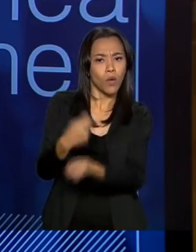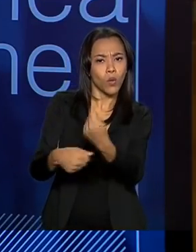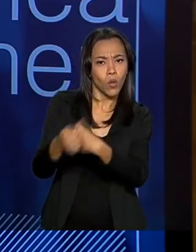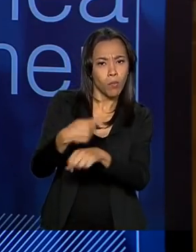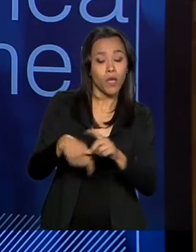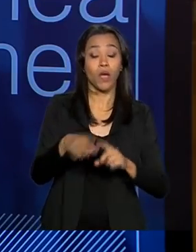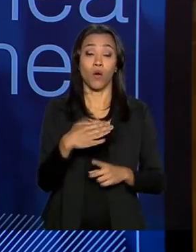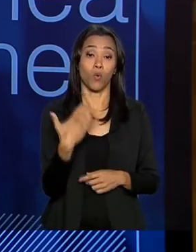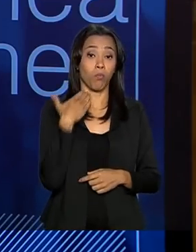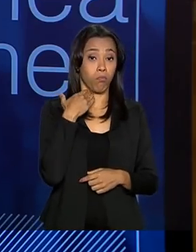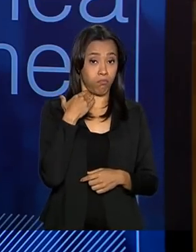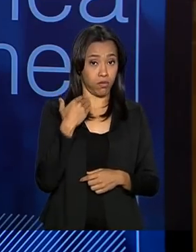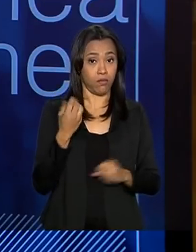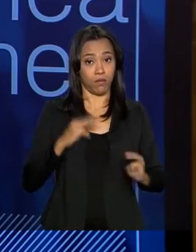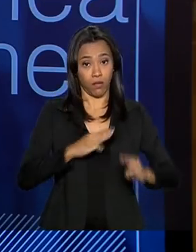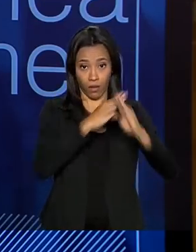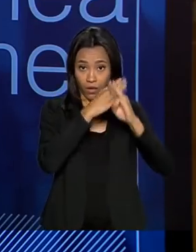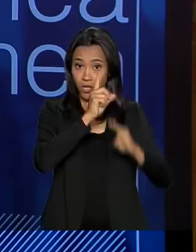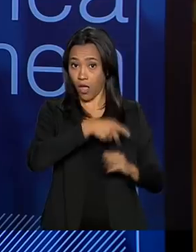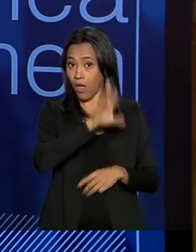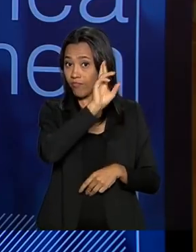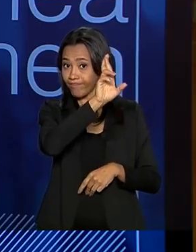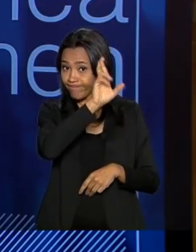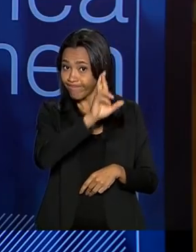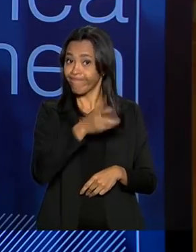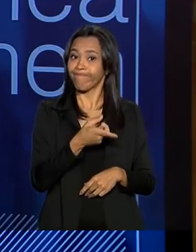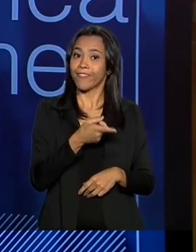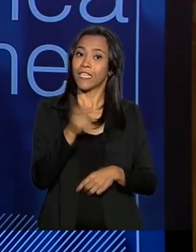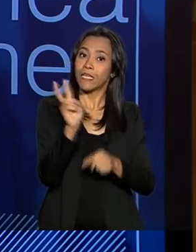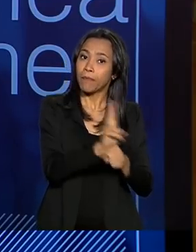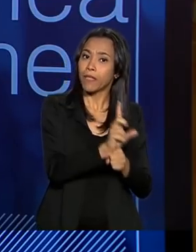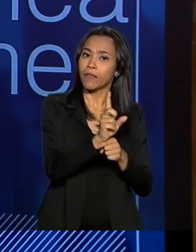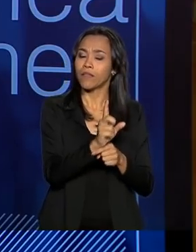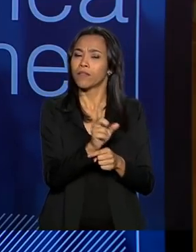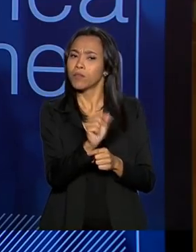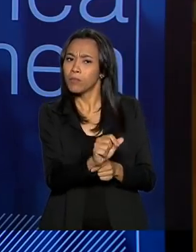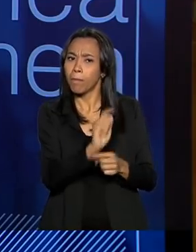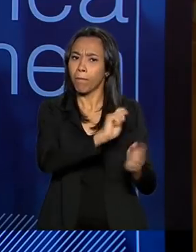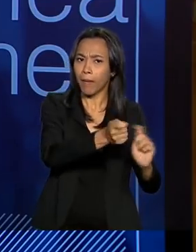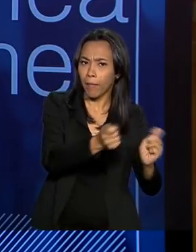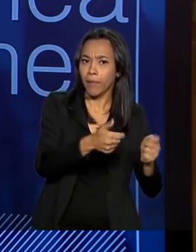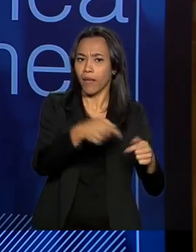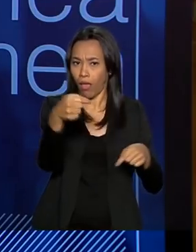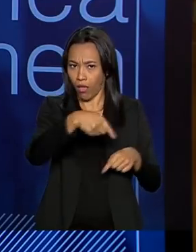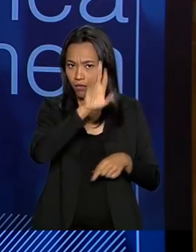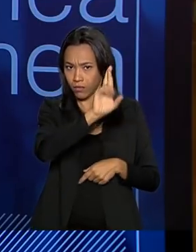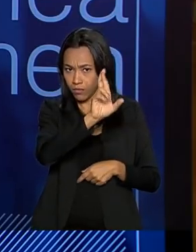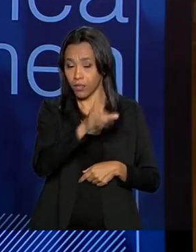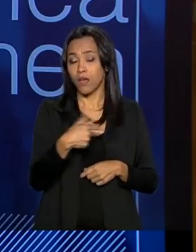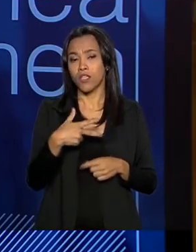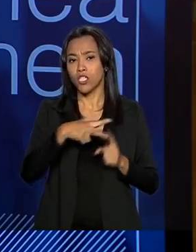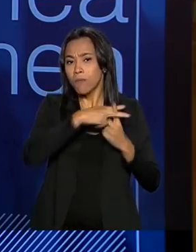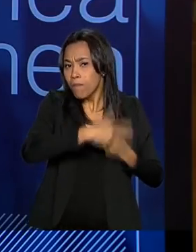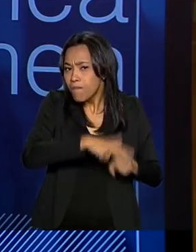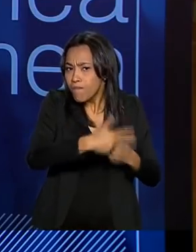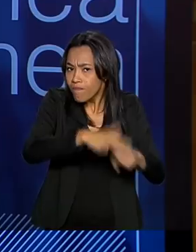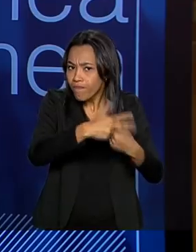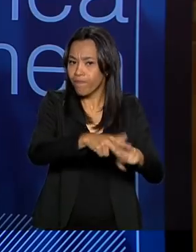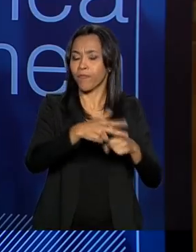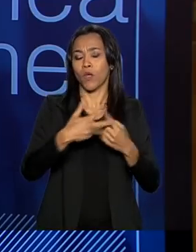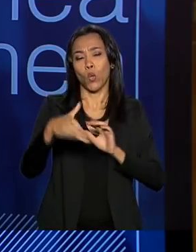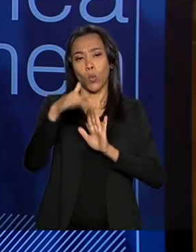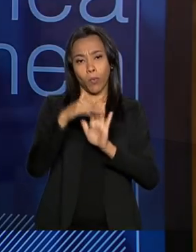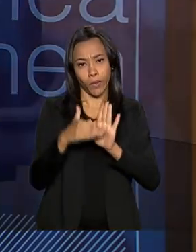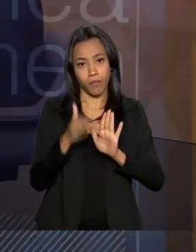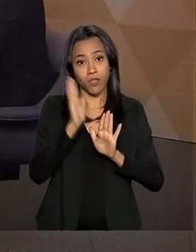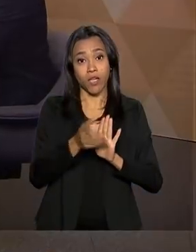Econômica é o operador do programa, principalmente na parte do financiamento, discutindo uma reformulação, aperfeiçoamento. O programa completou